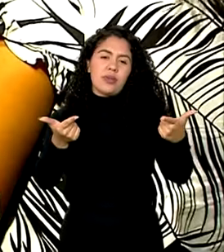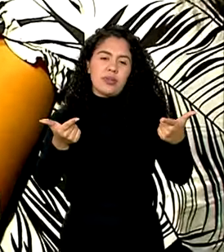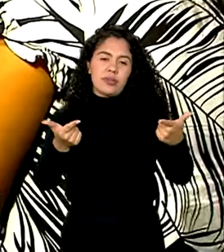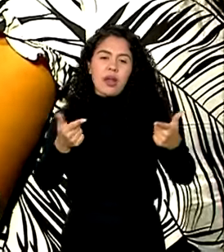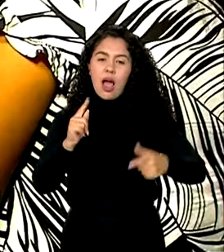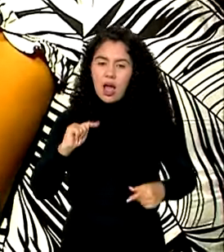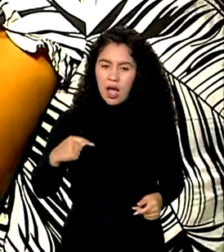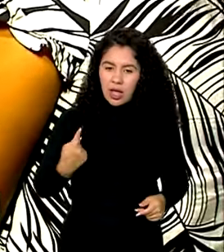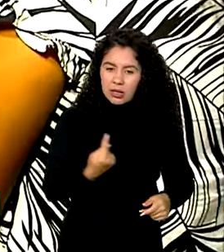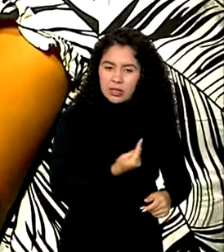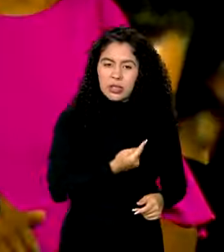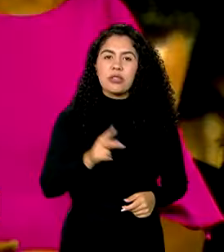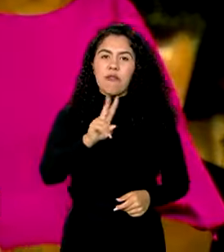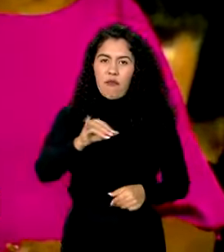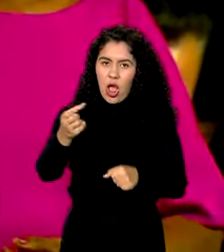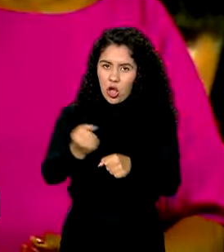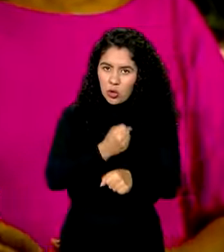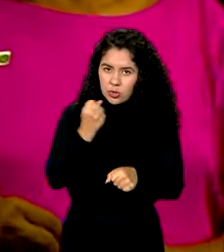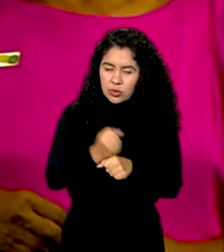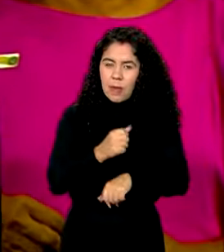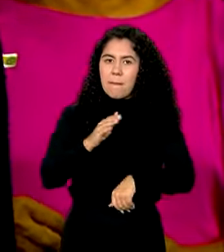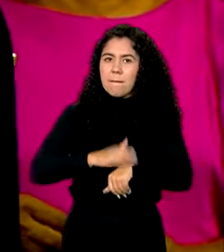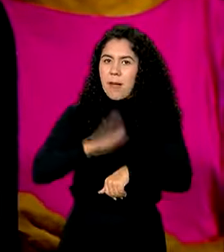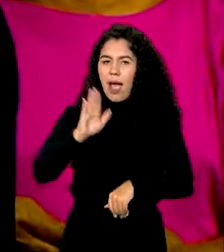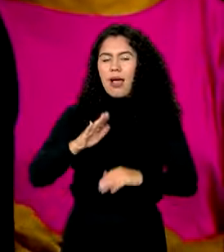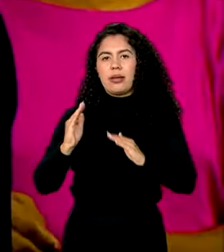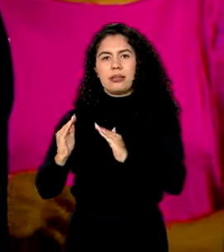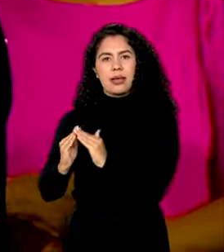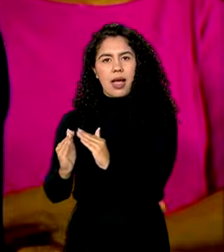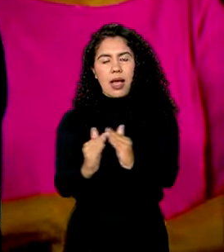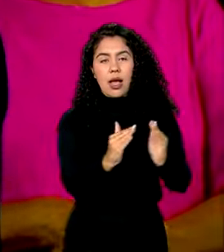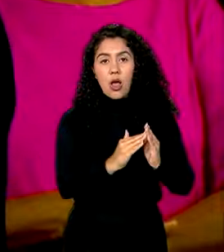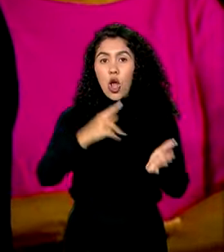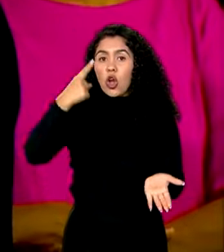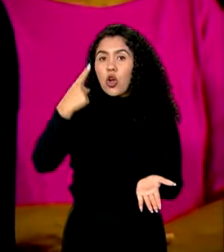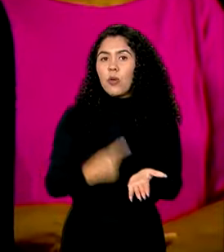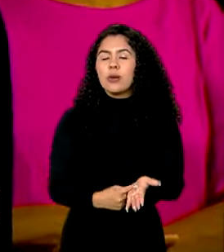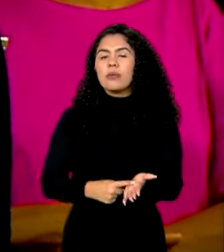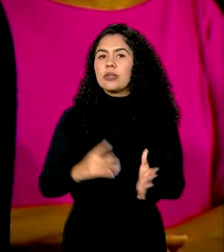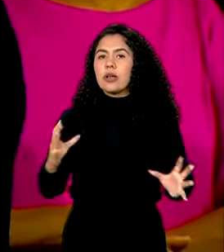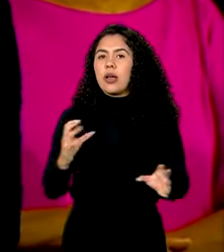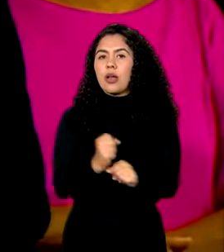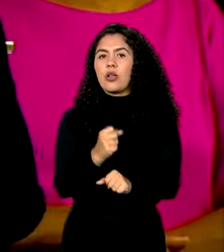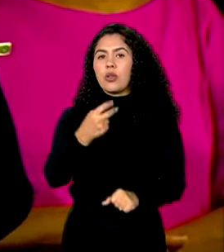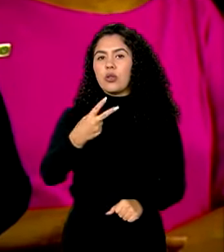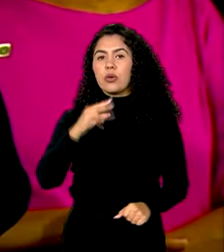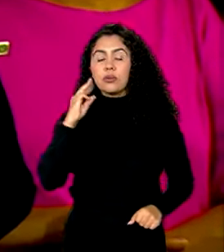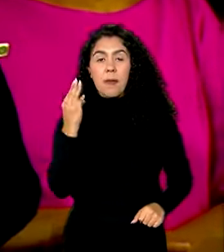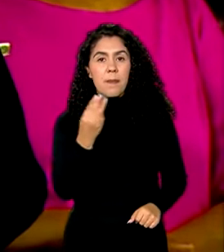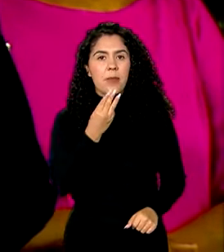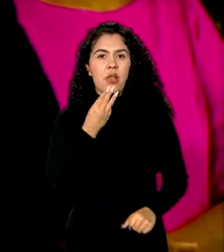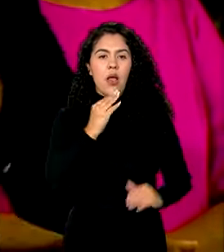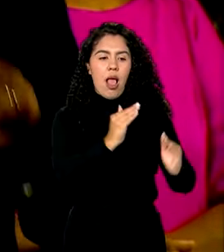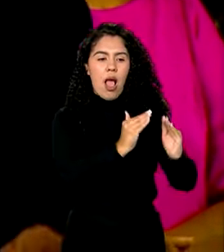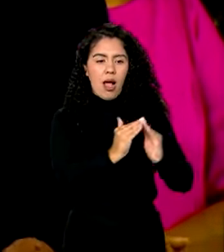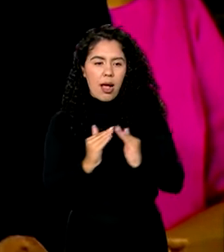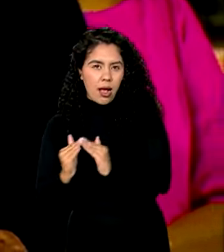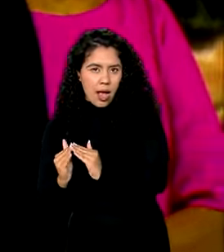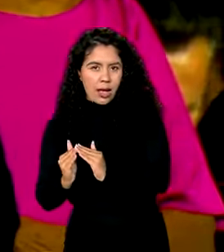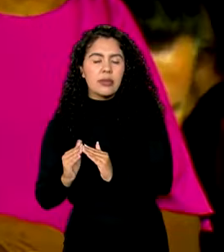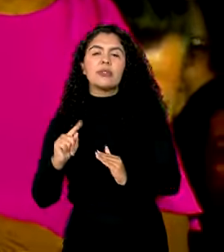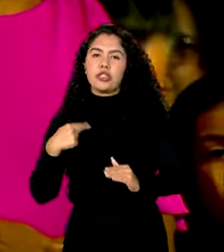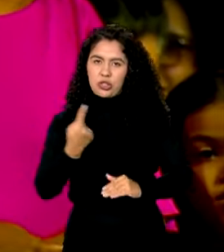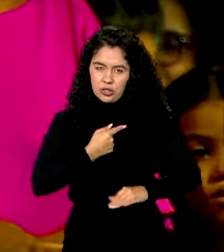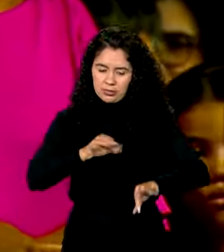gente vai fazer mais casa. O nosso compromisso é fazer 2 milhões de casas neste meu terceiro mandato. E nós vamos